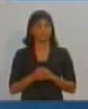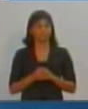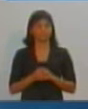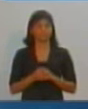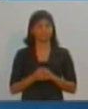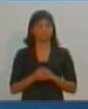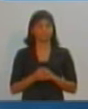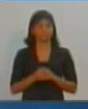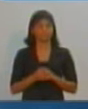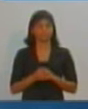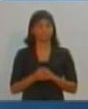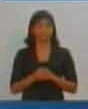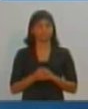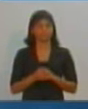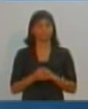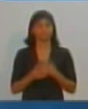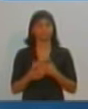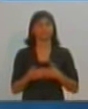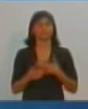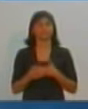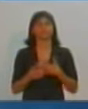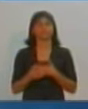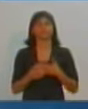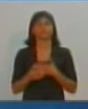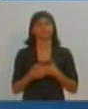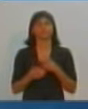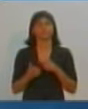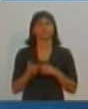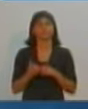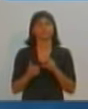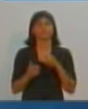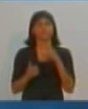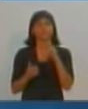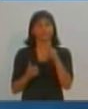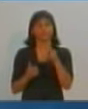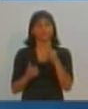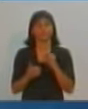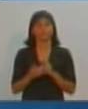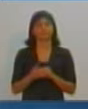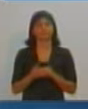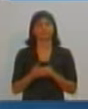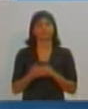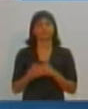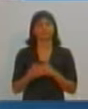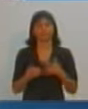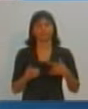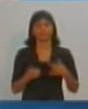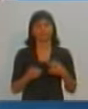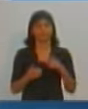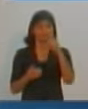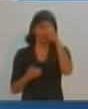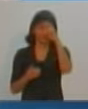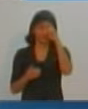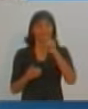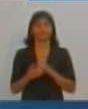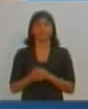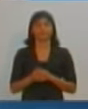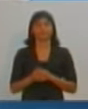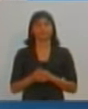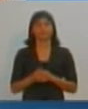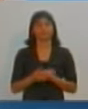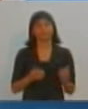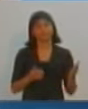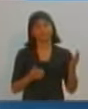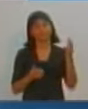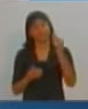João Cláudio, gostaria que você respondesse, você tem falado muito sobre essa questão da Santa Casa, de que você vai trazer